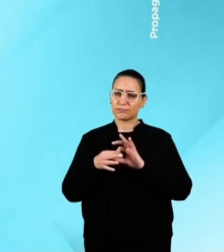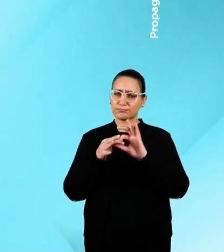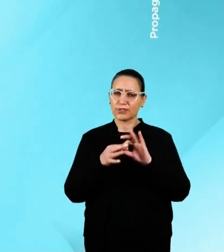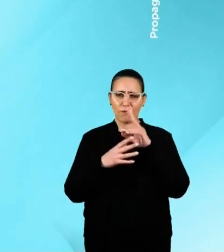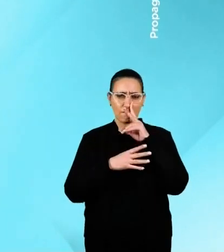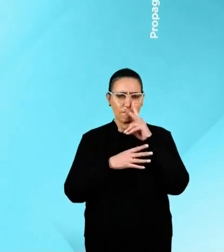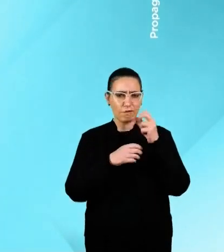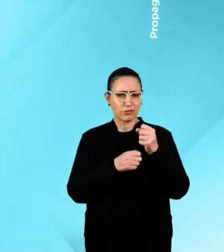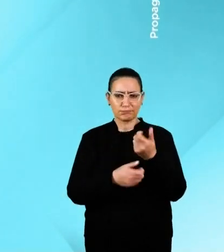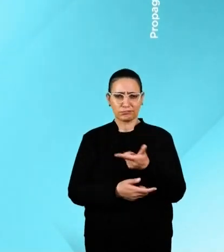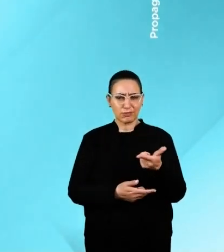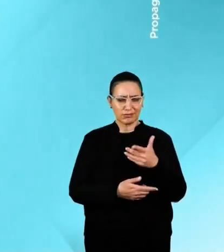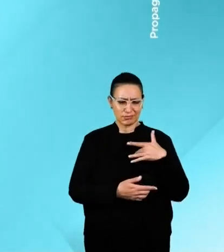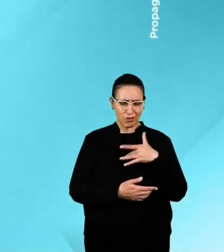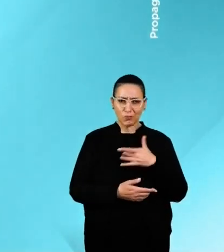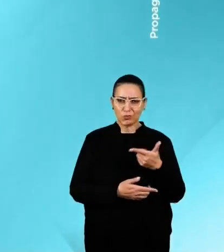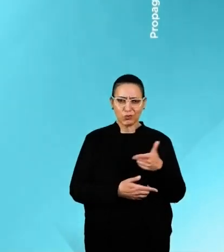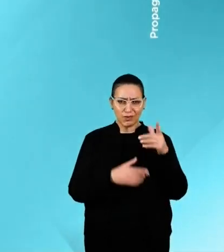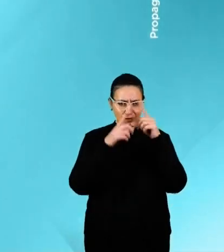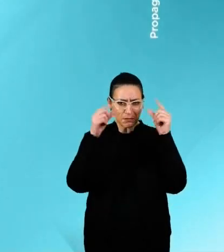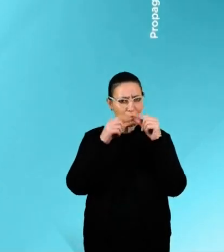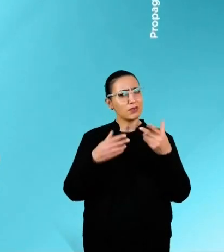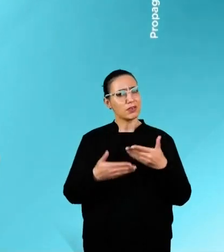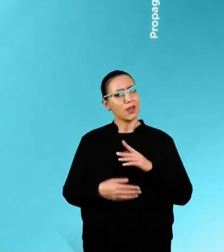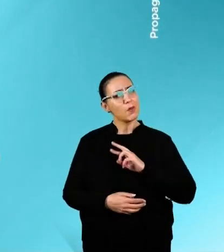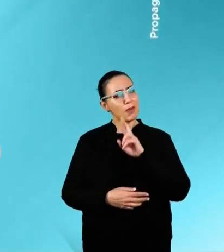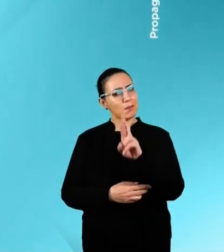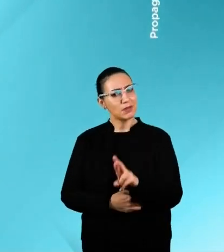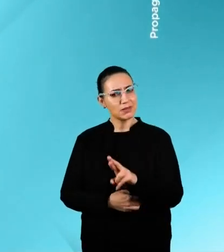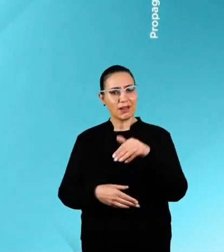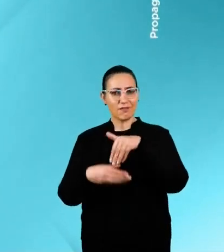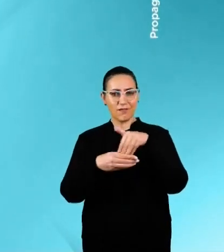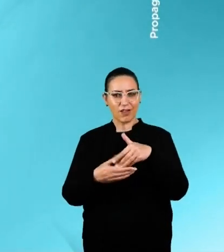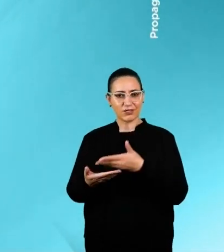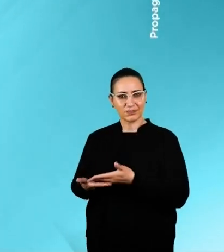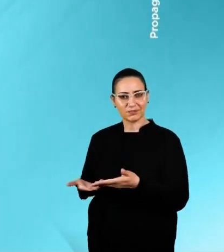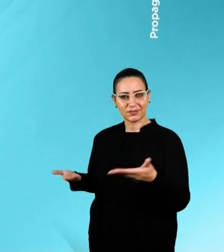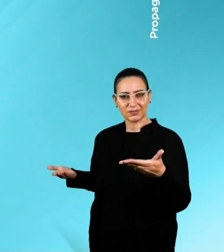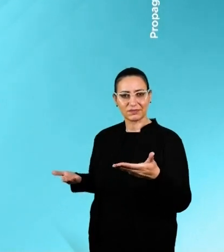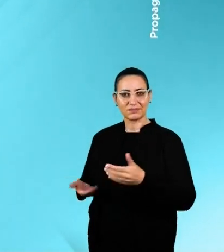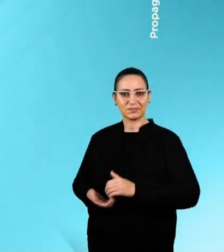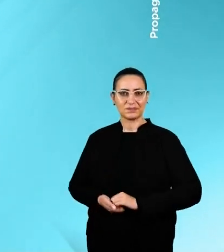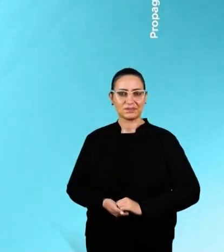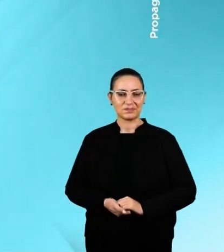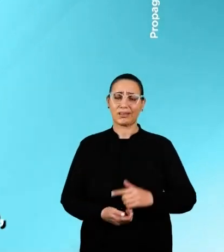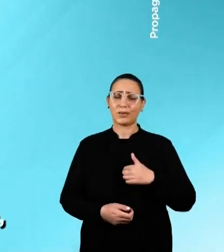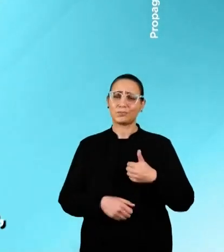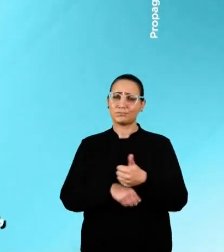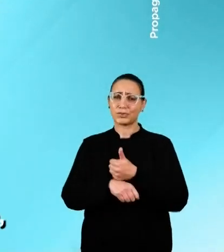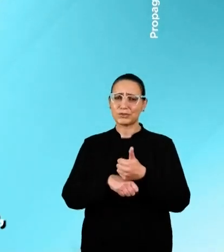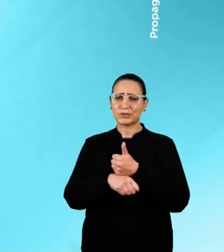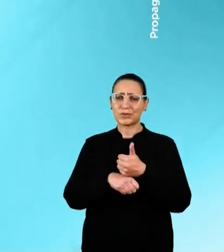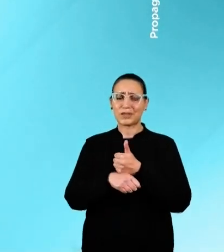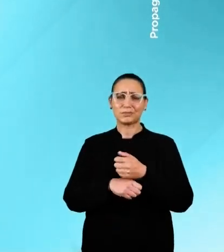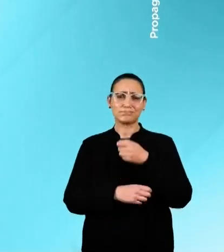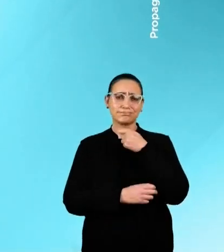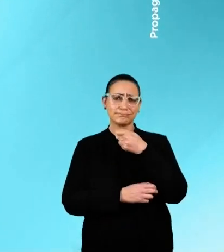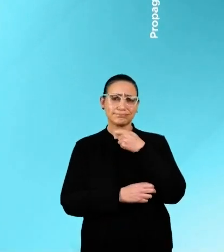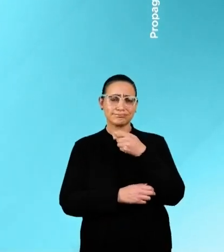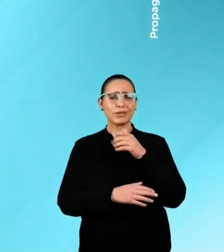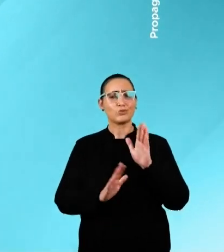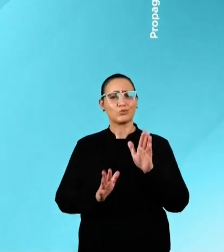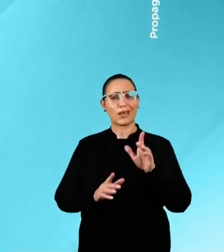há saúde sem enfermagem. Quero representá-los. Deputado estadual, enfermeiro Gustavo 44192. Vamos que vamos. Como jornalista,